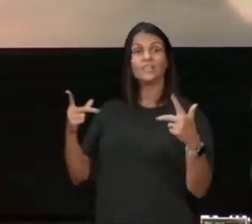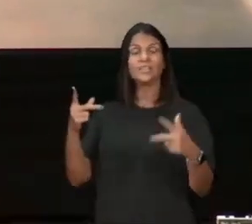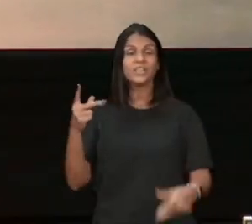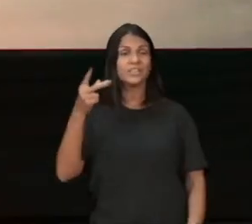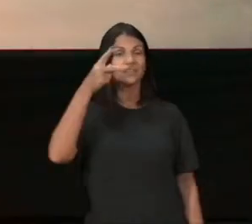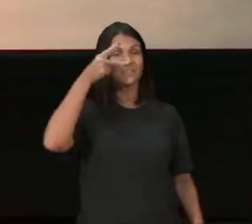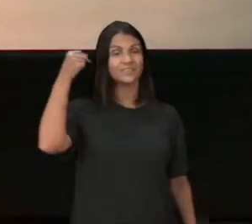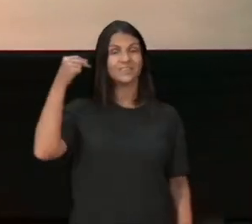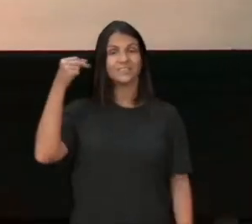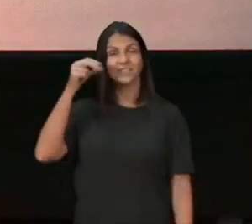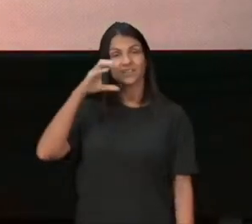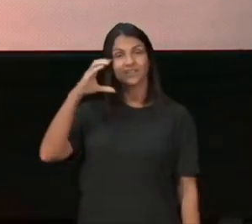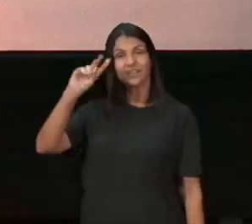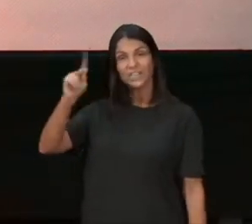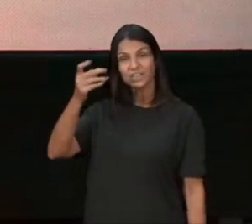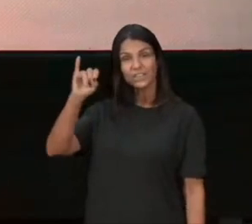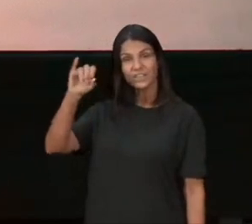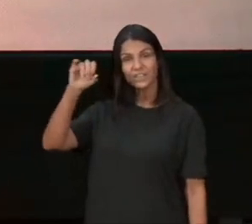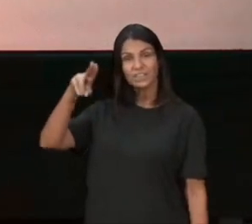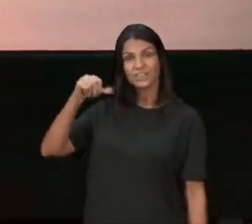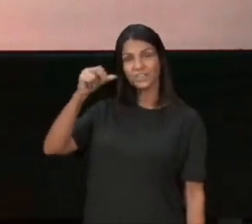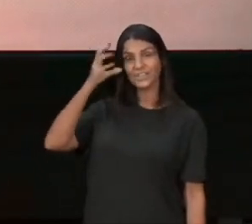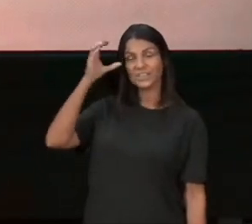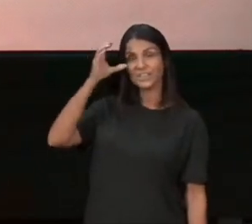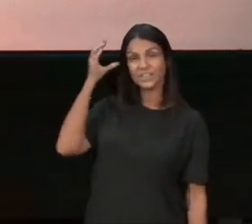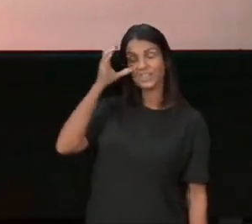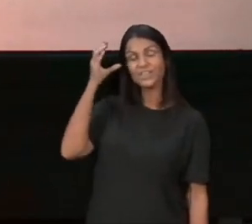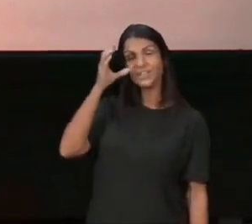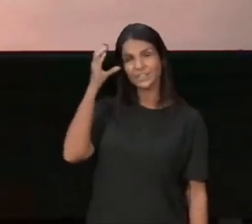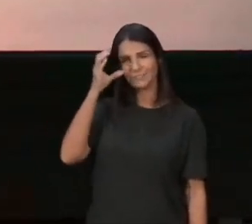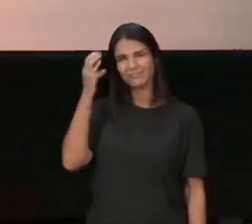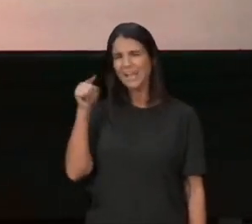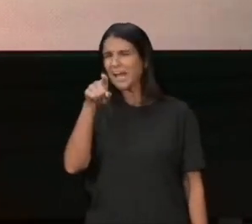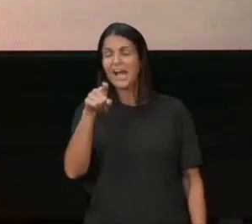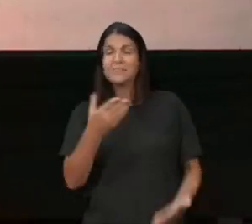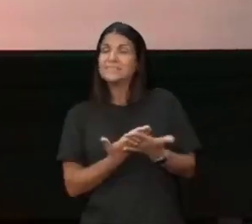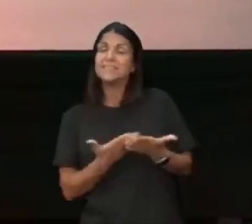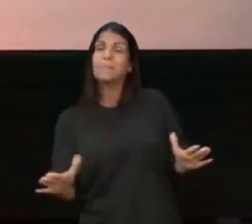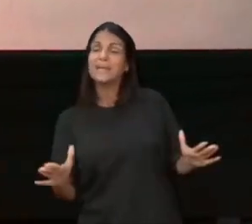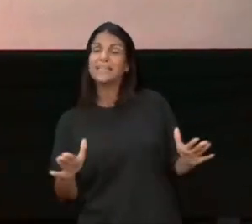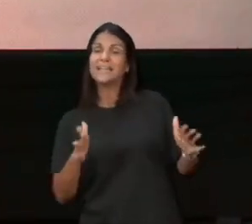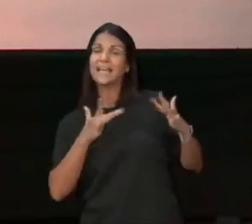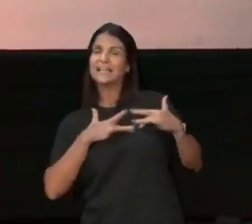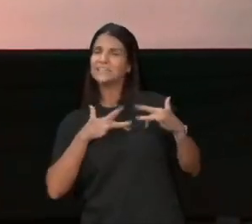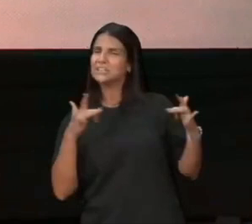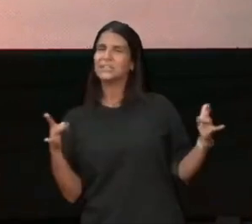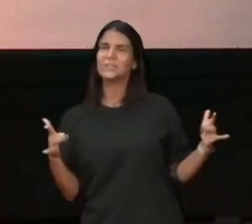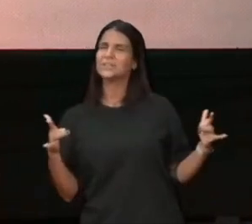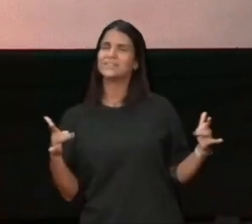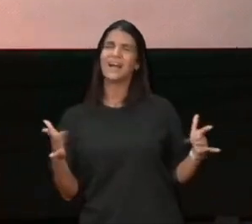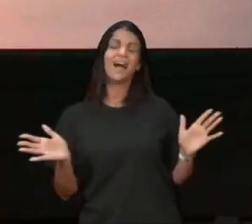e você vai perder a sua ternura, porque está tendo um jogo sujo acontecendo, não, nós vamos tratar as pessoas,